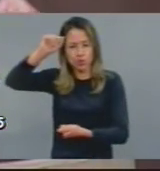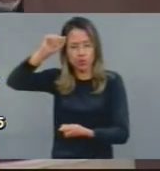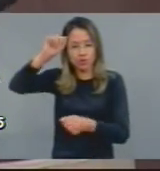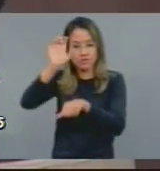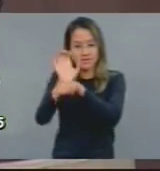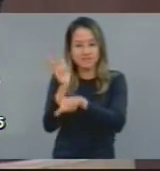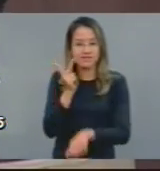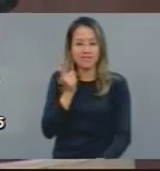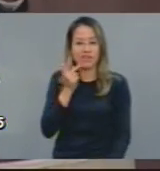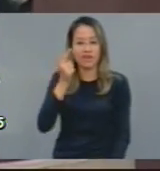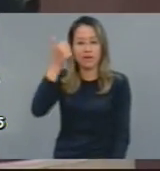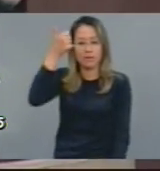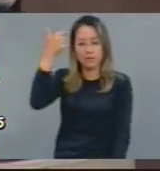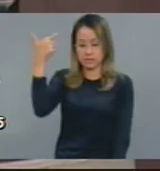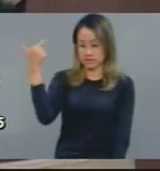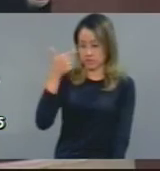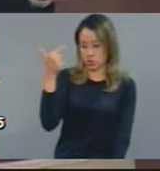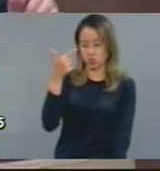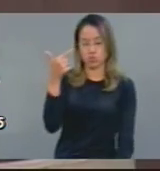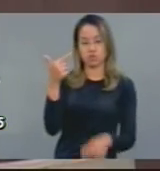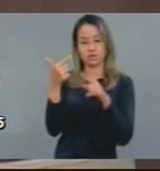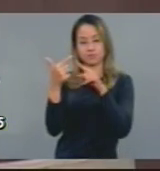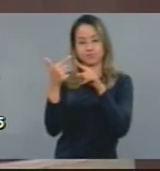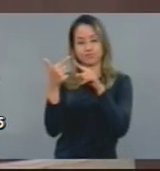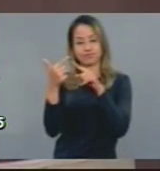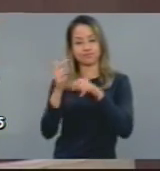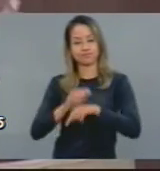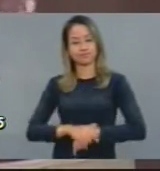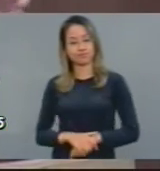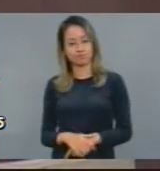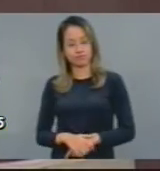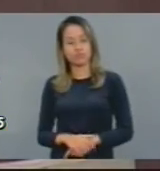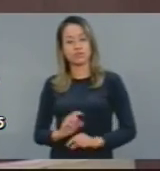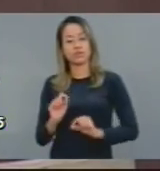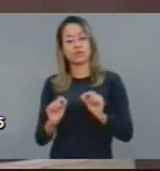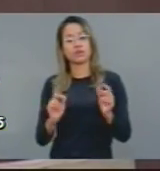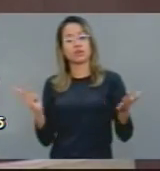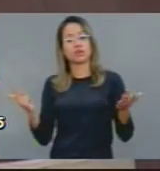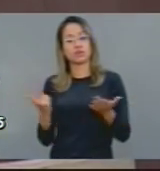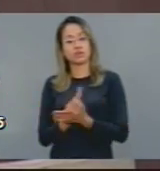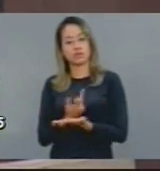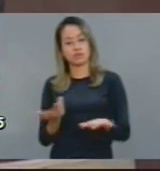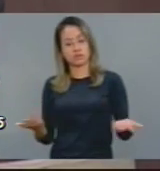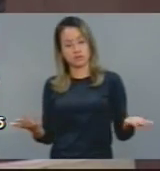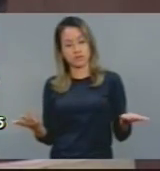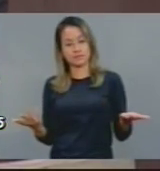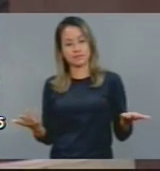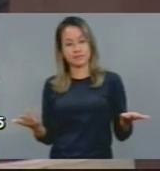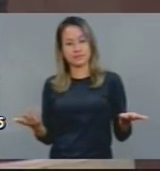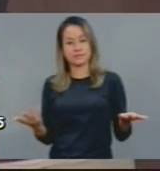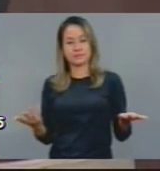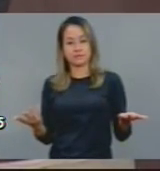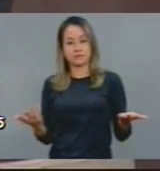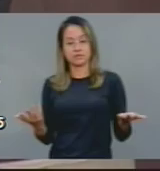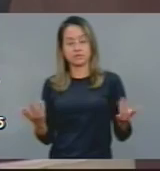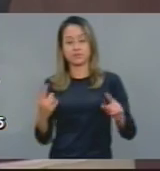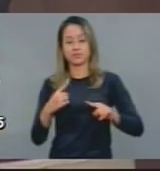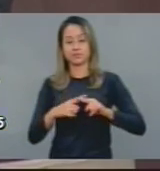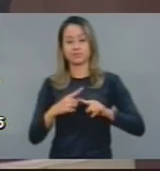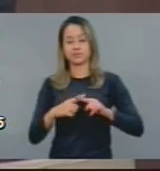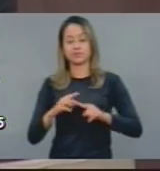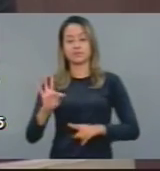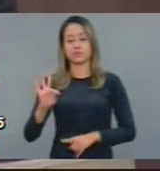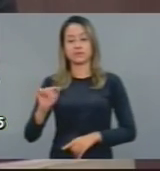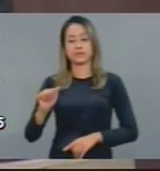Porque o primeiro é muito óbvio. A primeira é muito óbvia. Porque a taxa